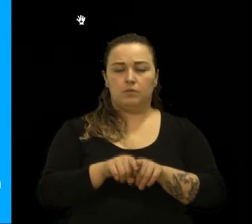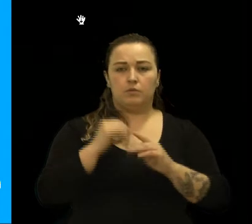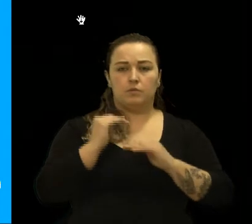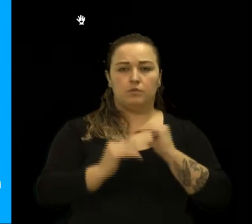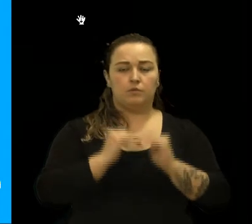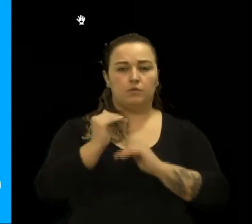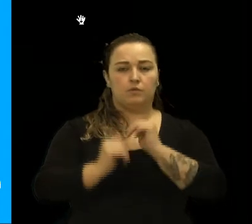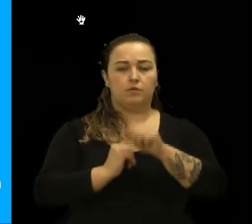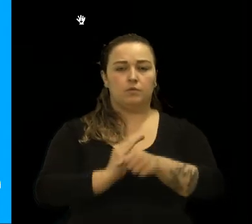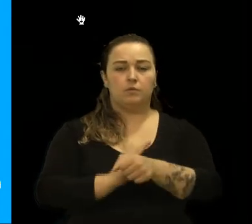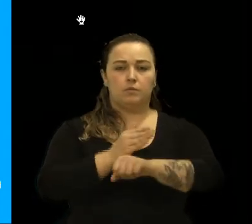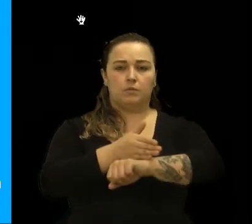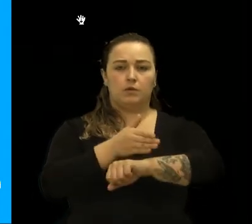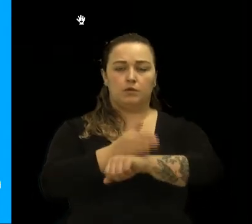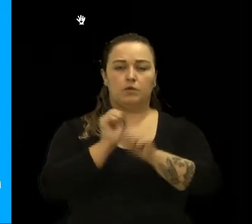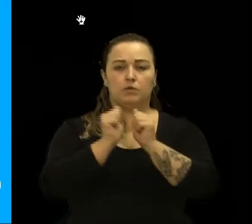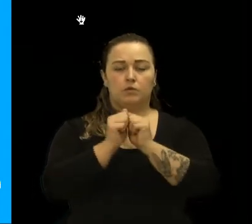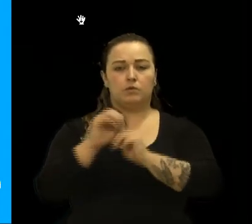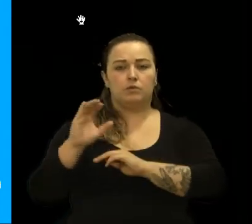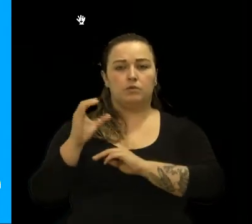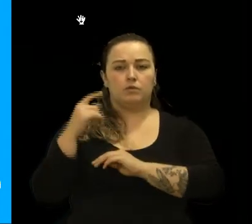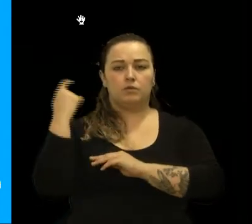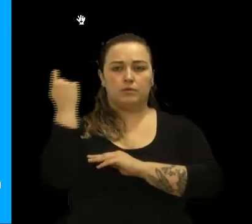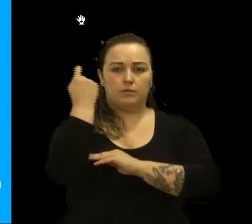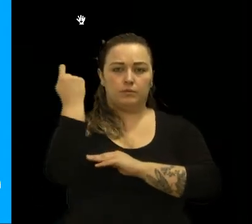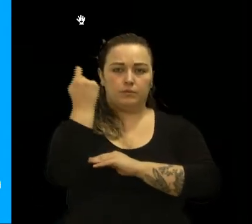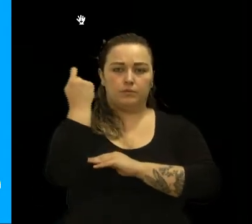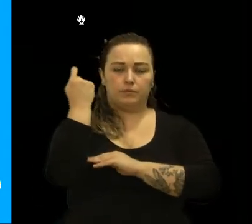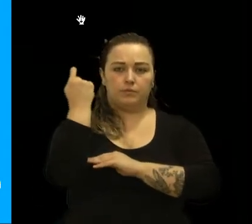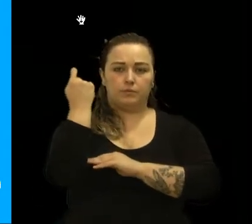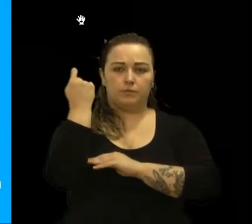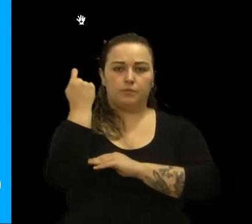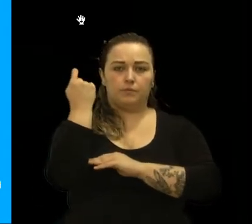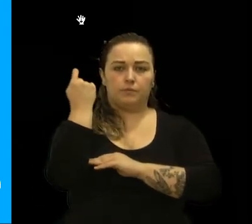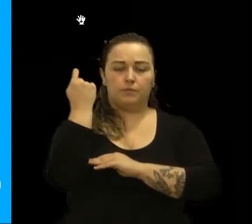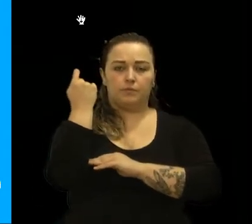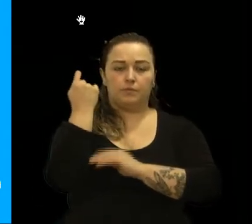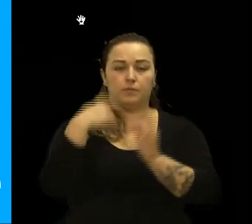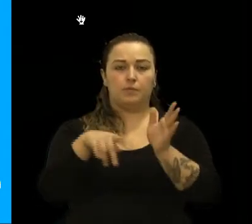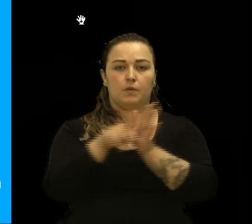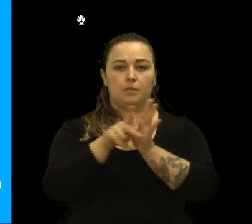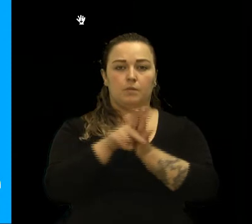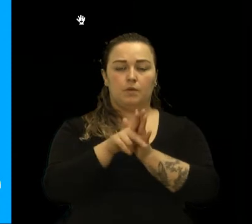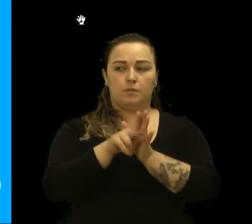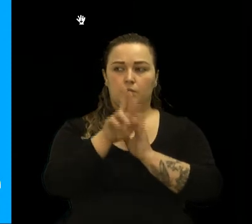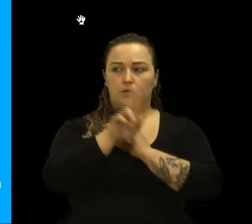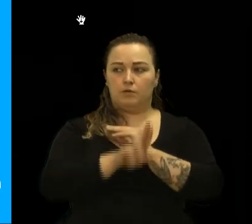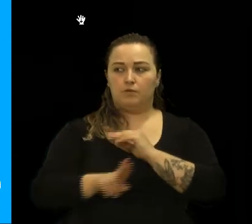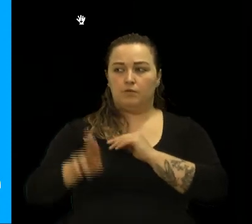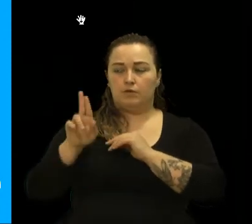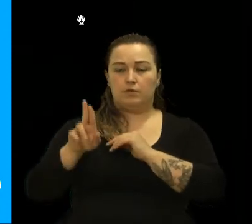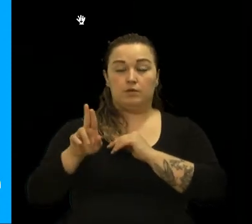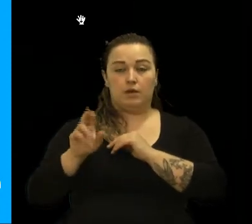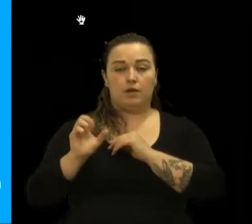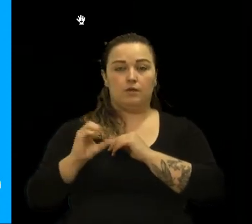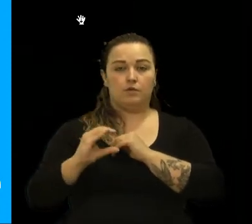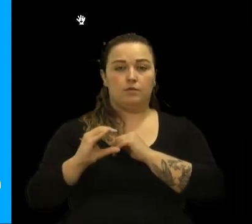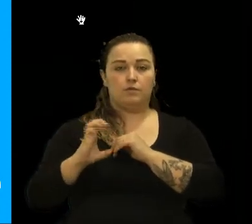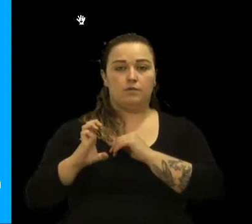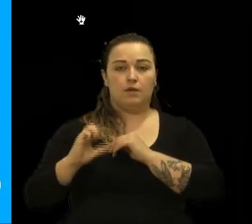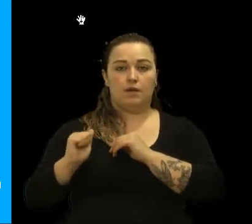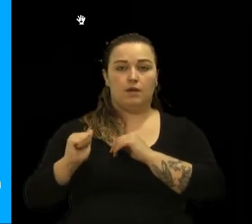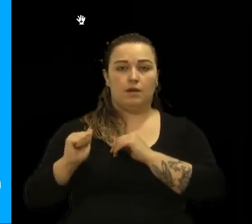com esse cientista gaúcho, com a Universidade do Ceará. Ele está licenciado na